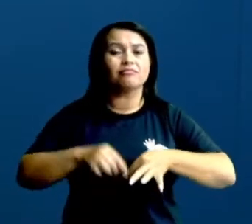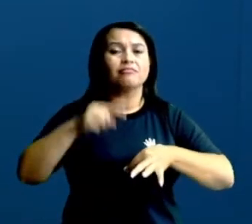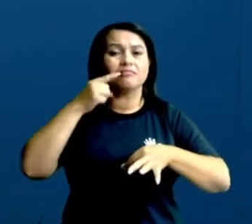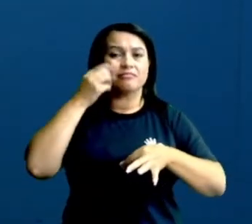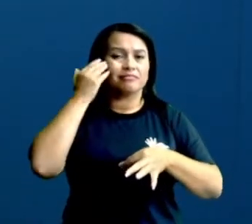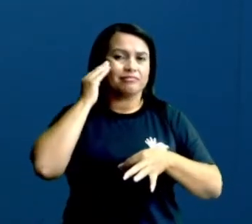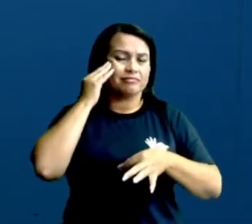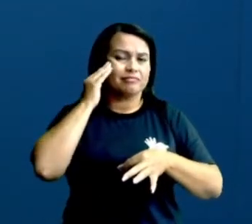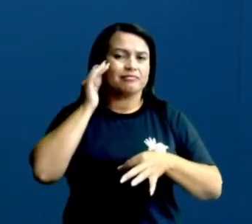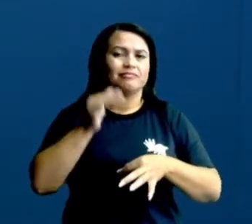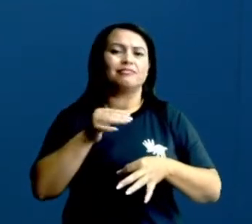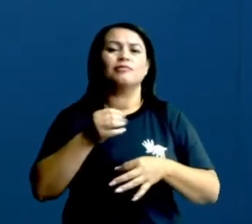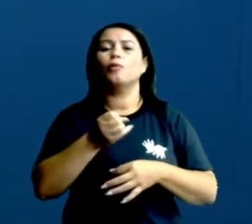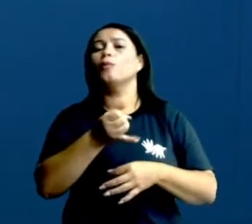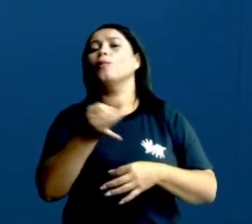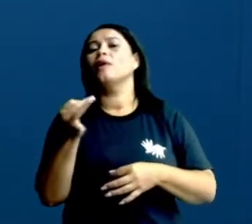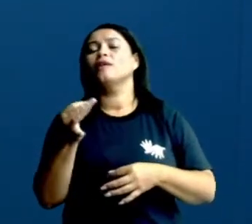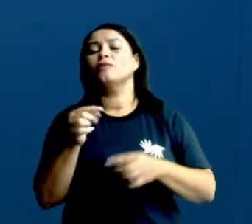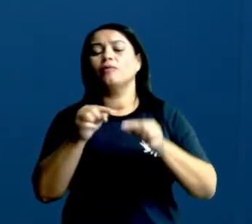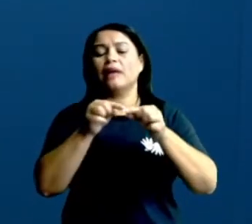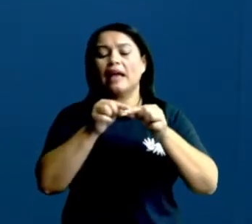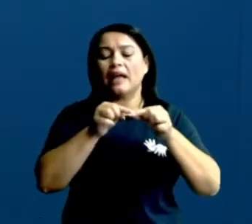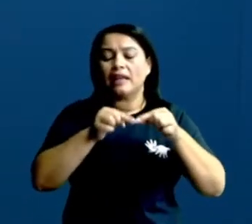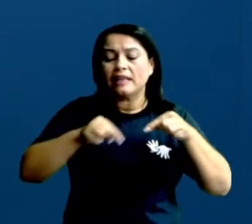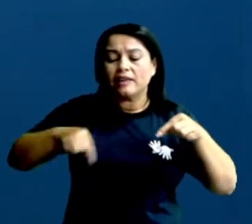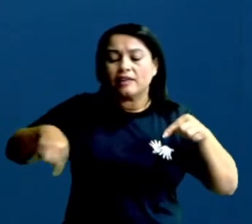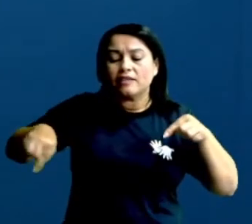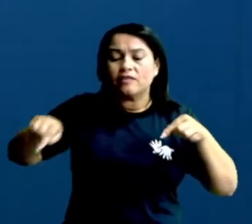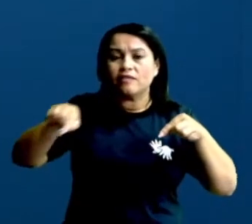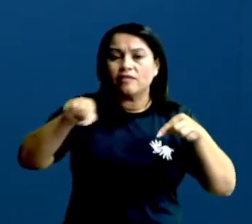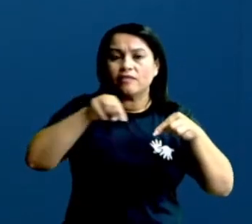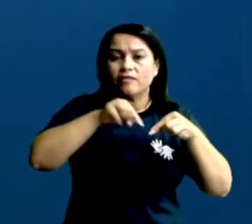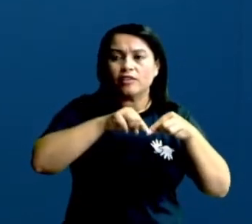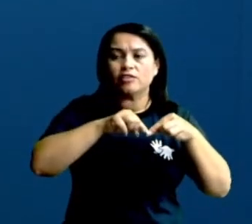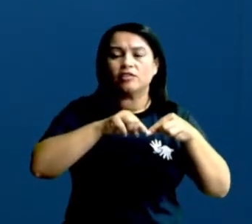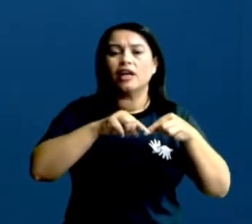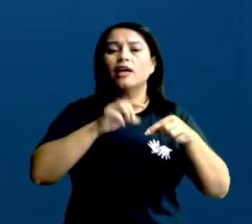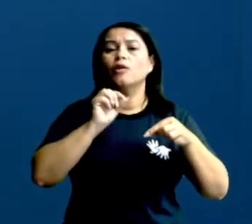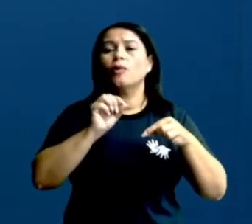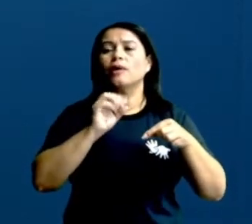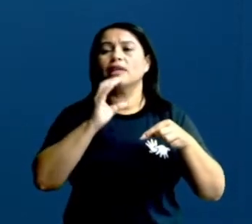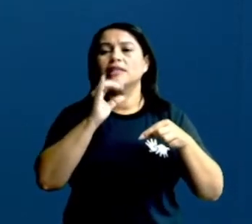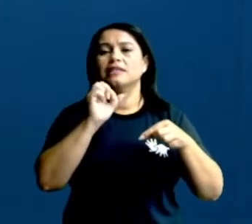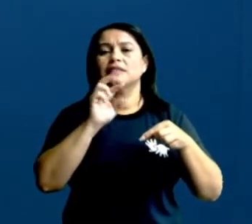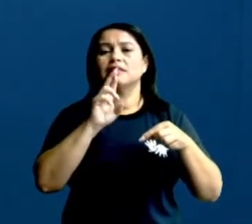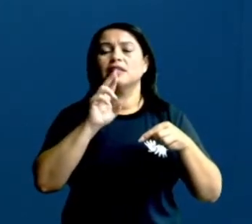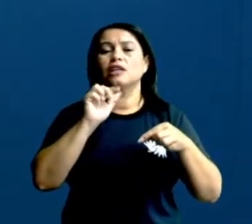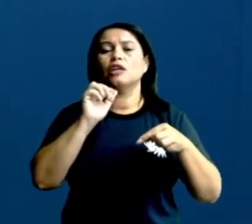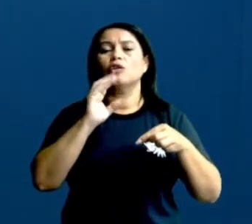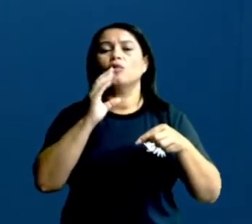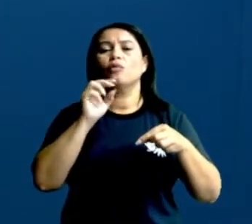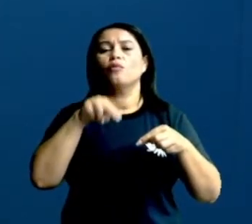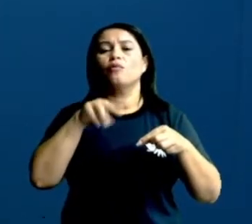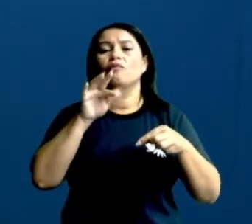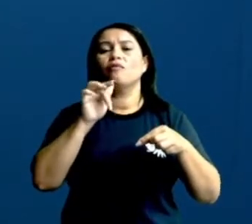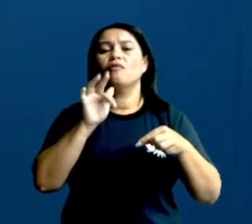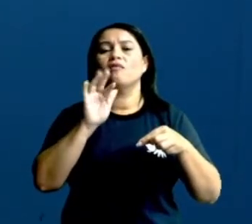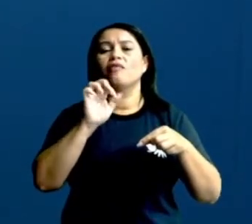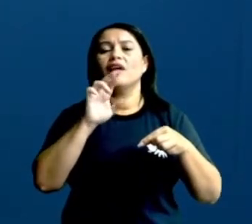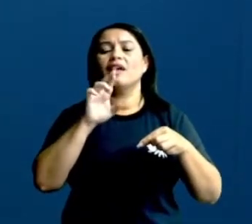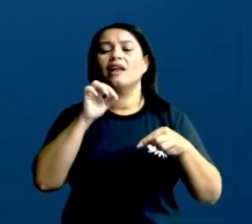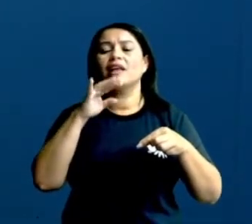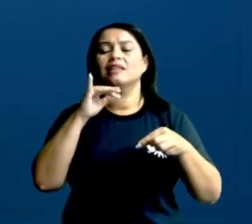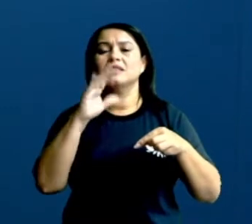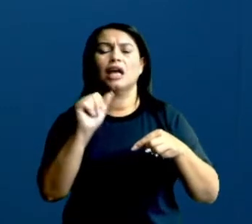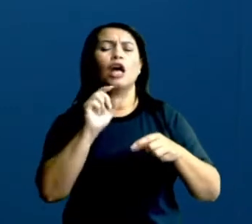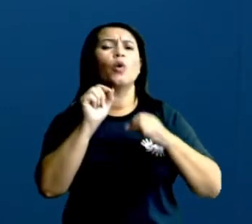e deixar assim aberta, né? Então, aquela linha fechada, quando se encontra, nós chamamos ela de circunferência, tá certo? E o círculo? O que